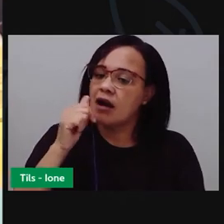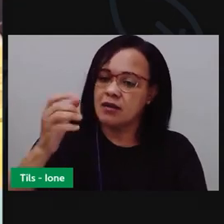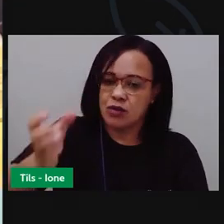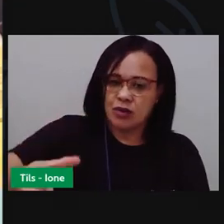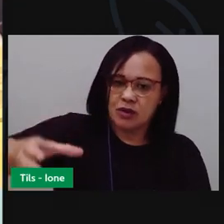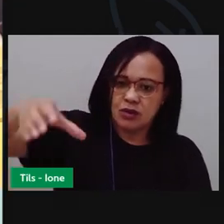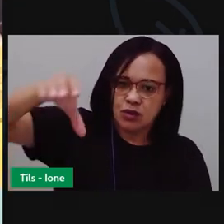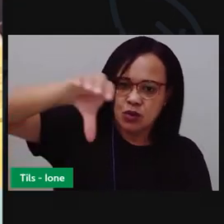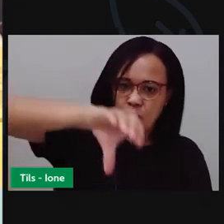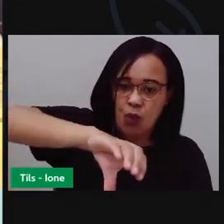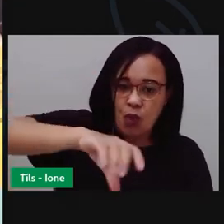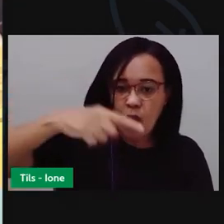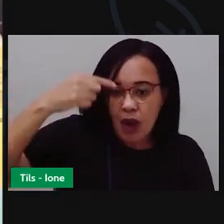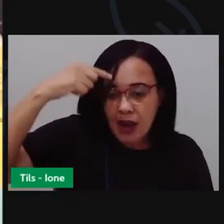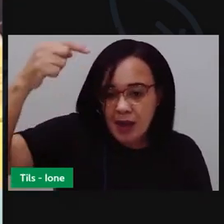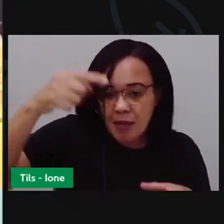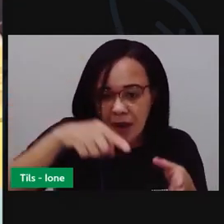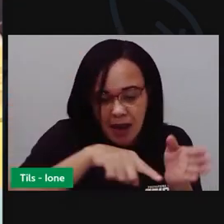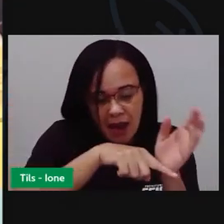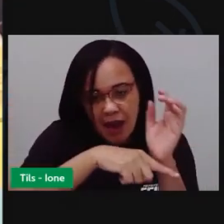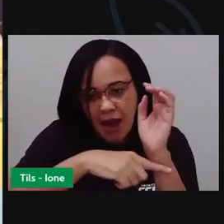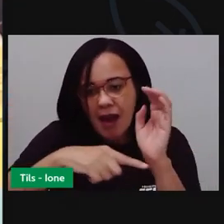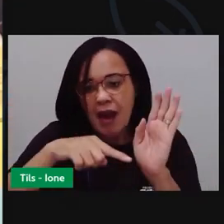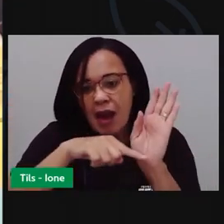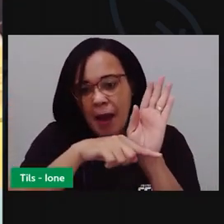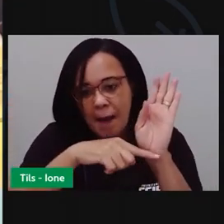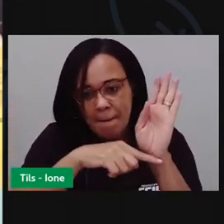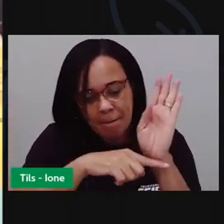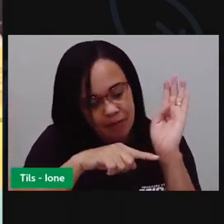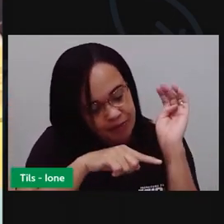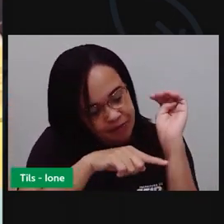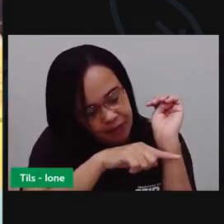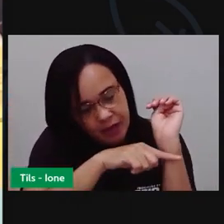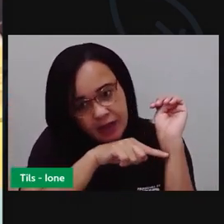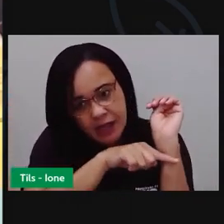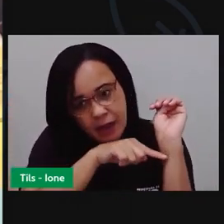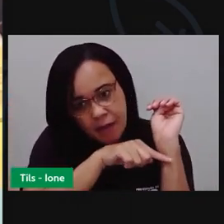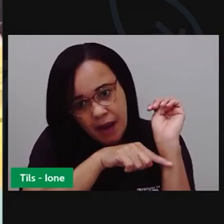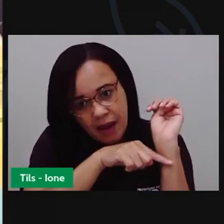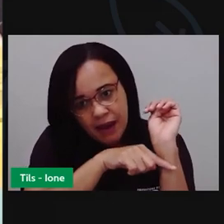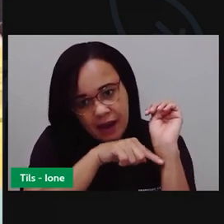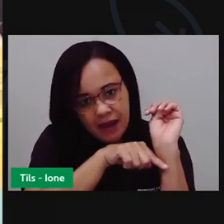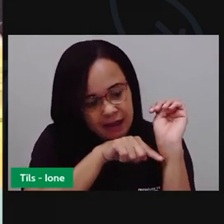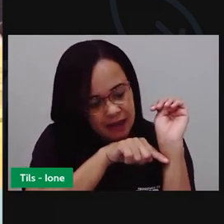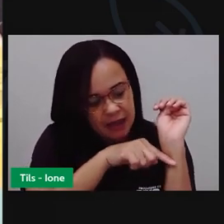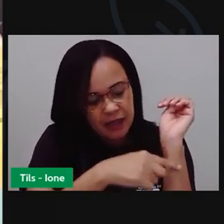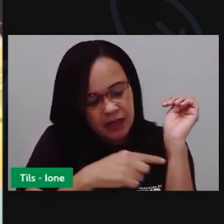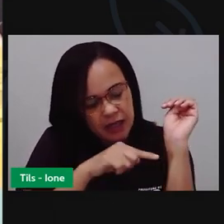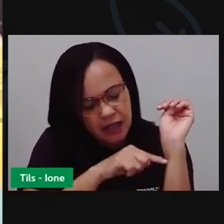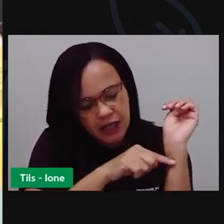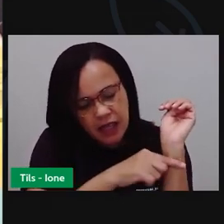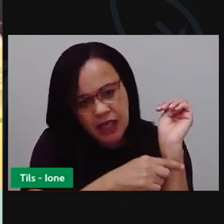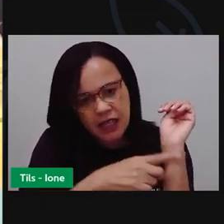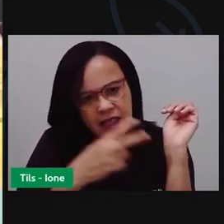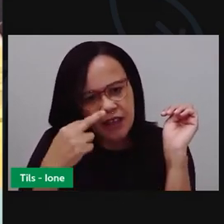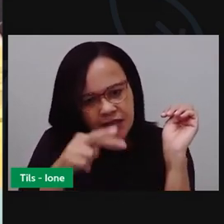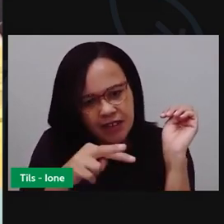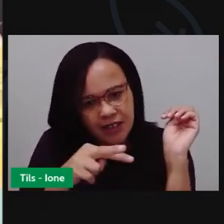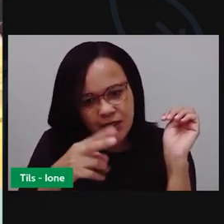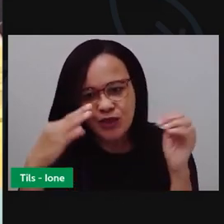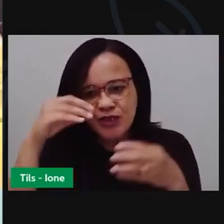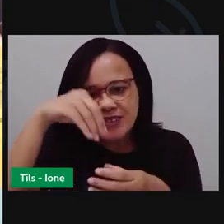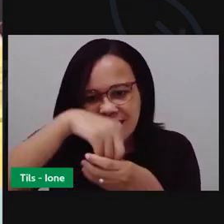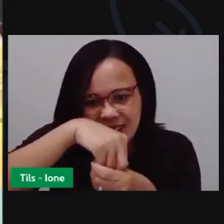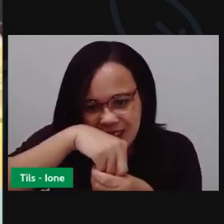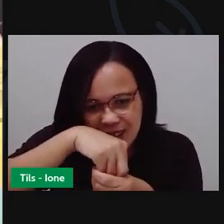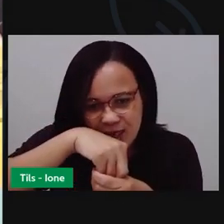até a marca que tem aqui na cuscuzeira. Então, vou colocar aqui, ó, a marca da medida. Então,